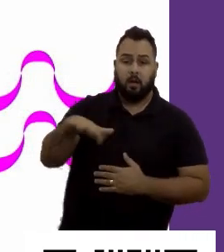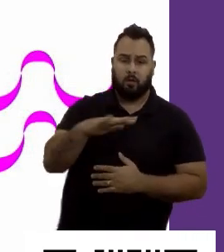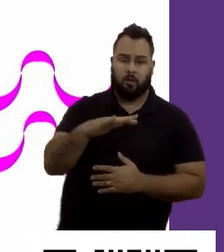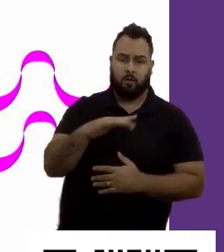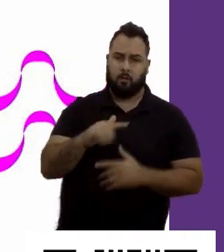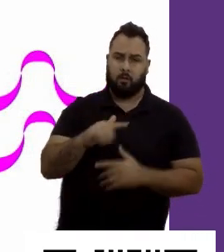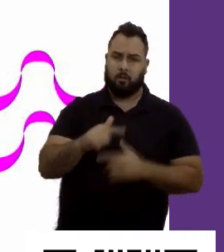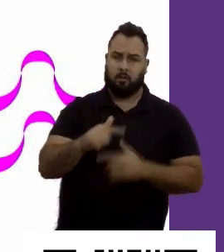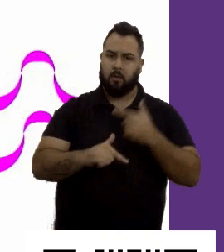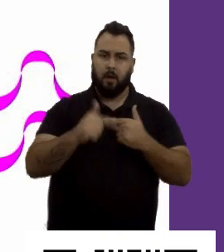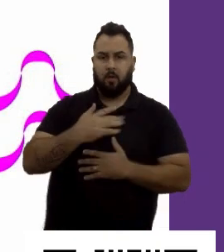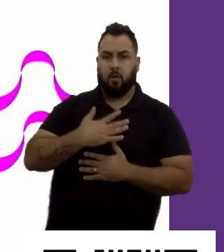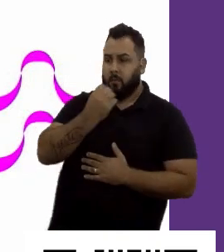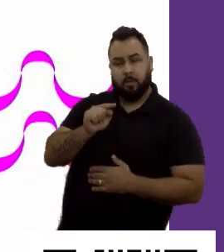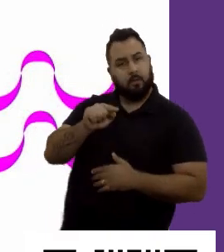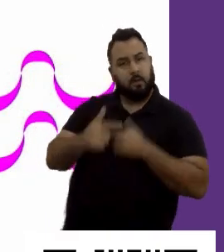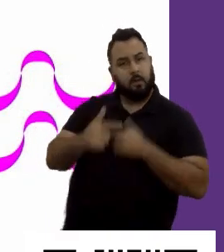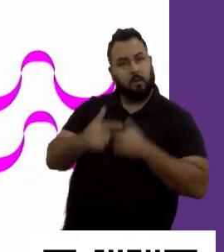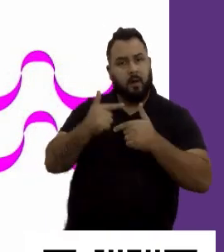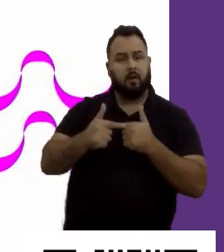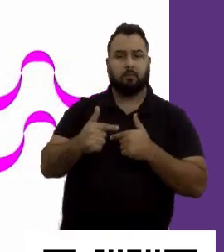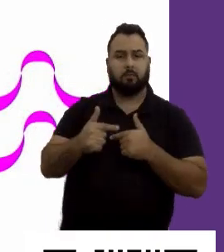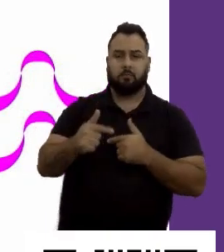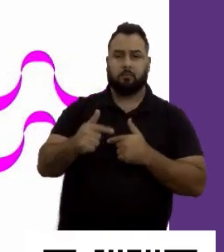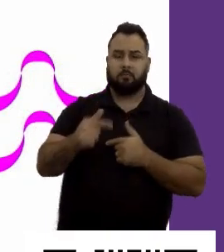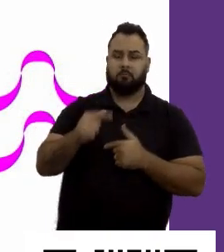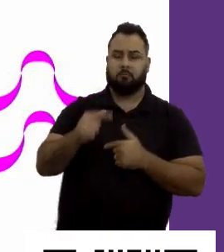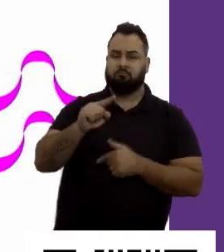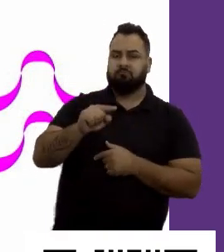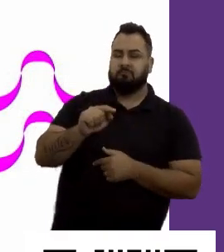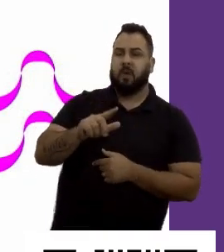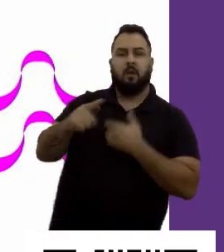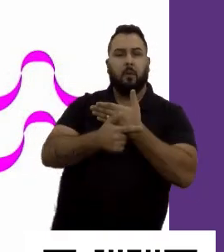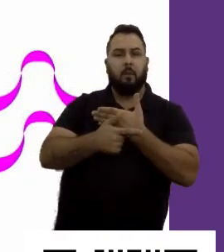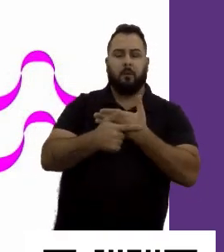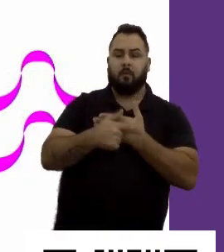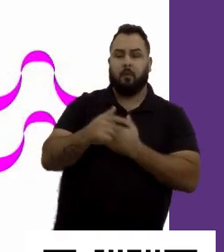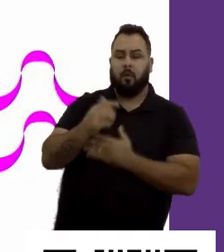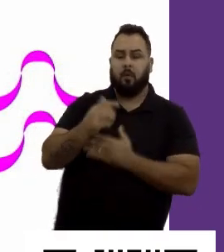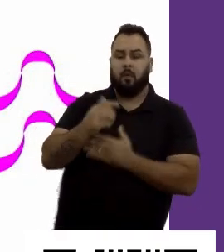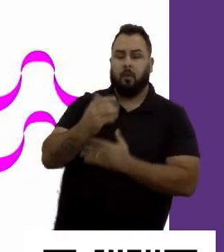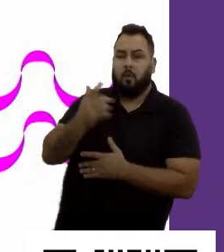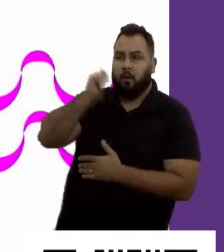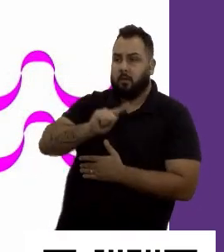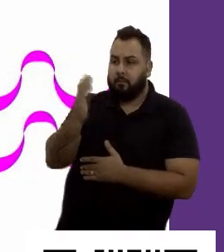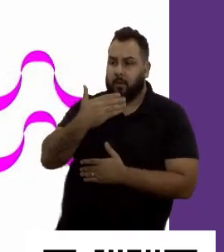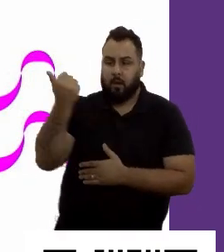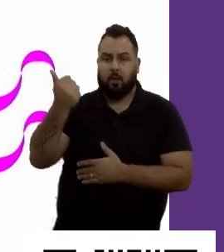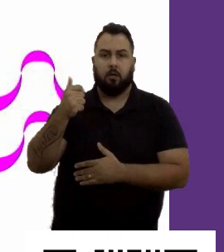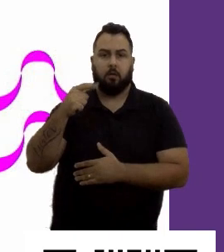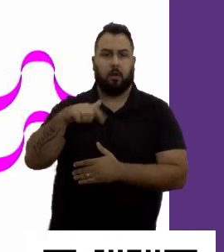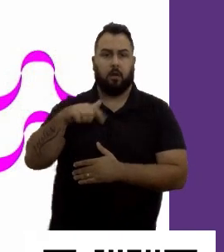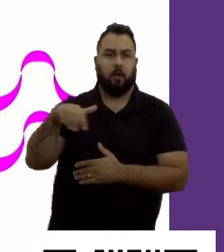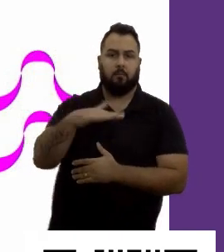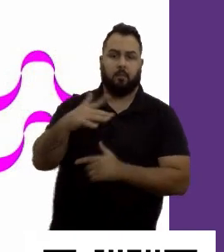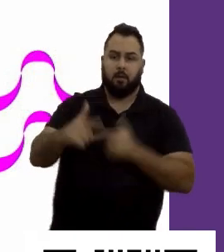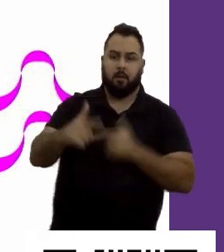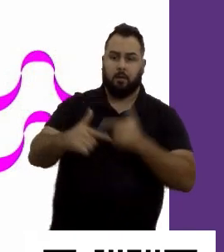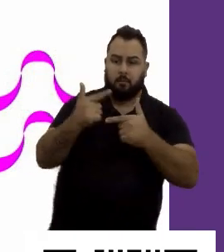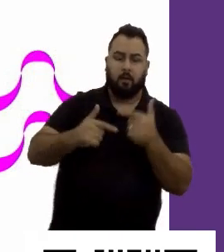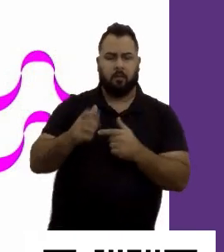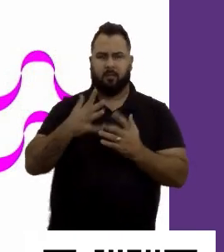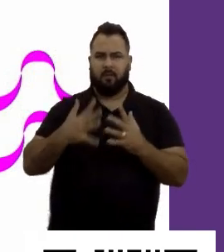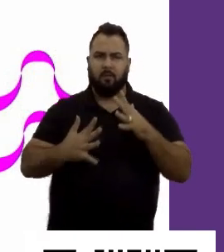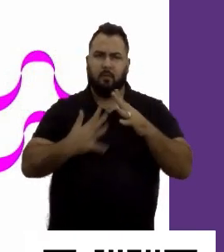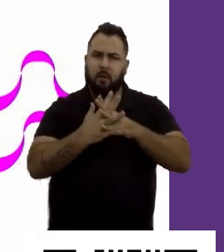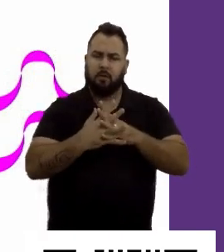funções que eu vou desempenhar melhor com base naquilo que eu trago como um comportamento natural. E se fica um pouco confuso isso que eu estou falando,